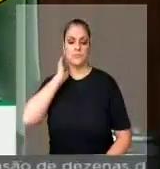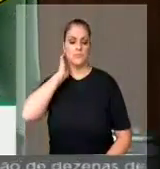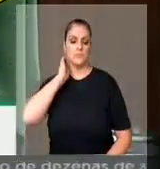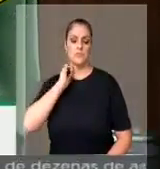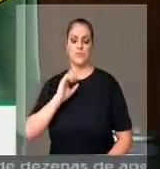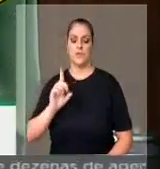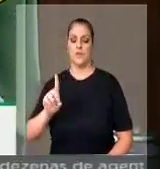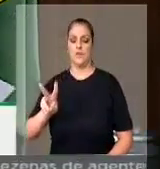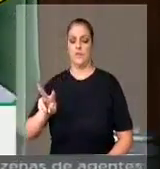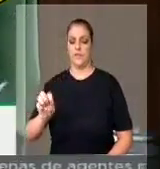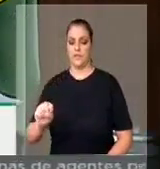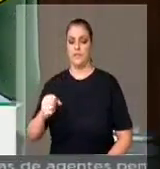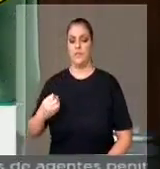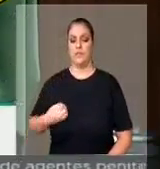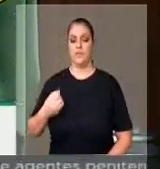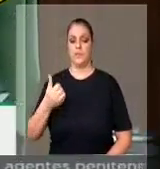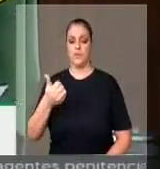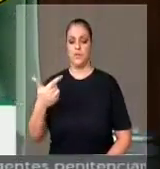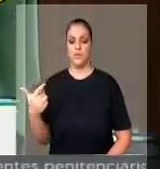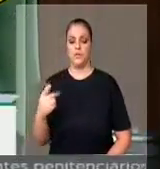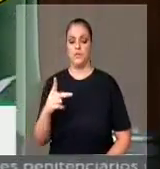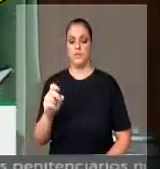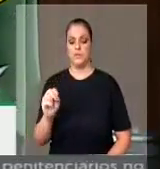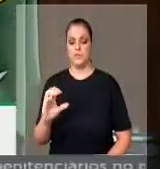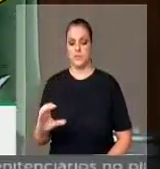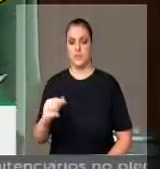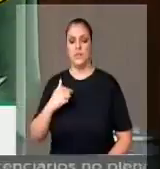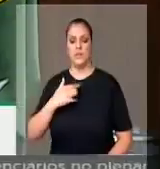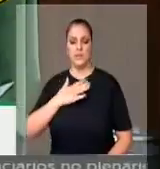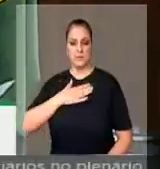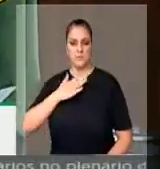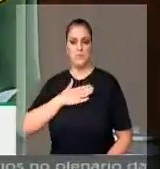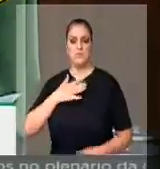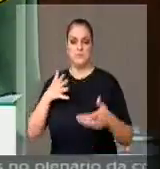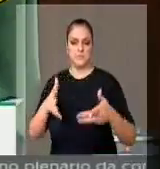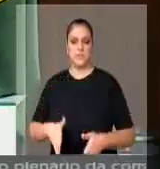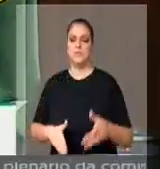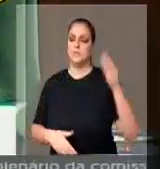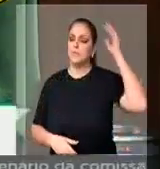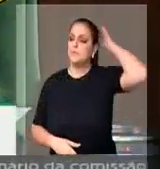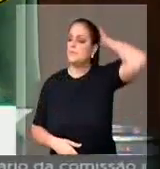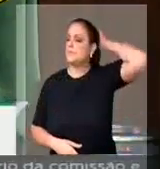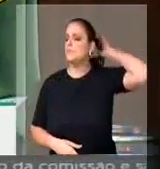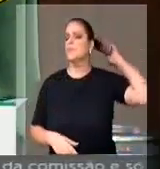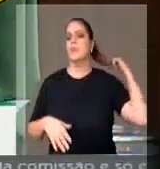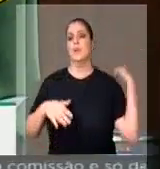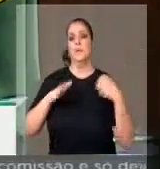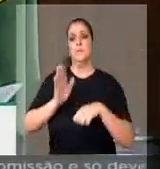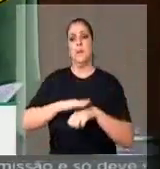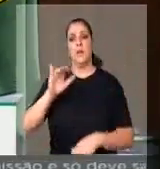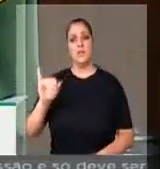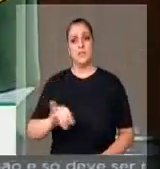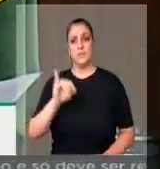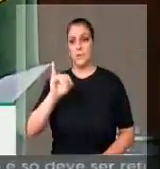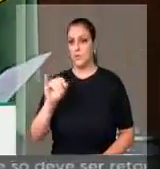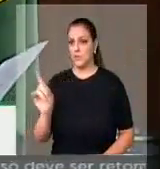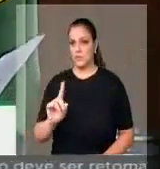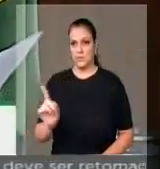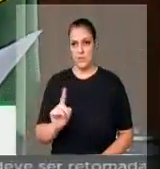12 do Partido Socialista Brasileiro, qual é o Integro, não mais e nem menos importante que os outros, mas ele fala